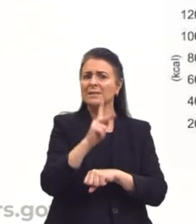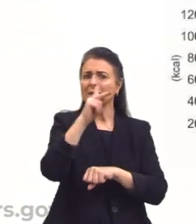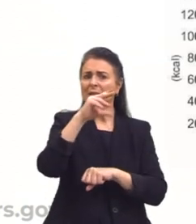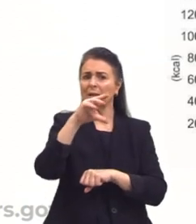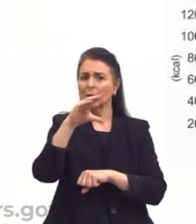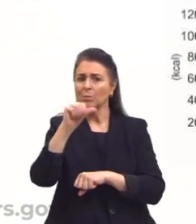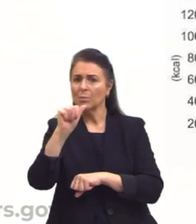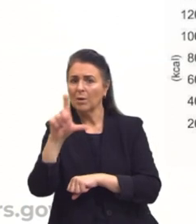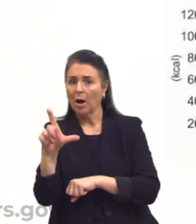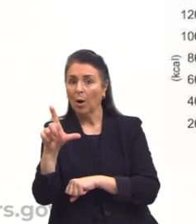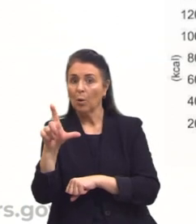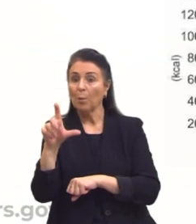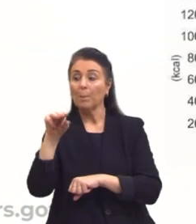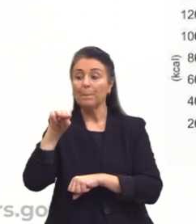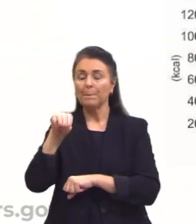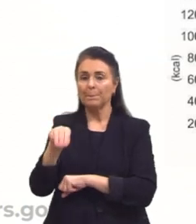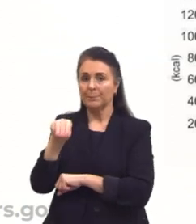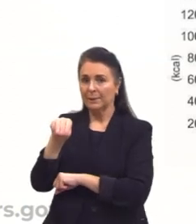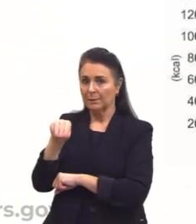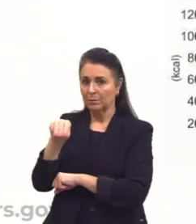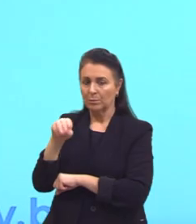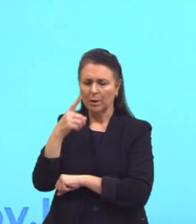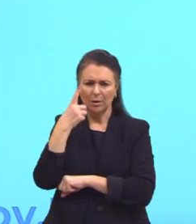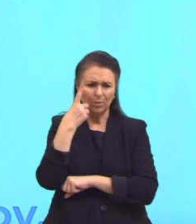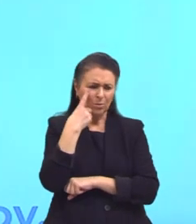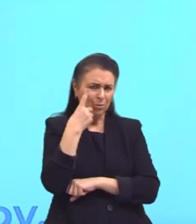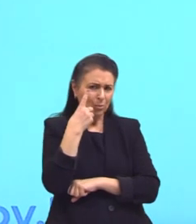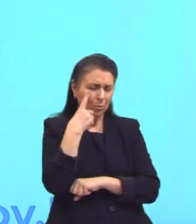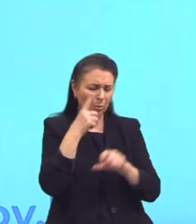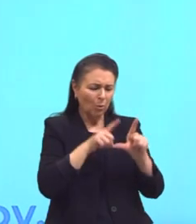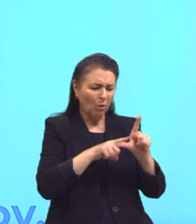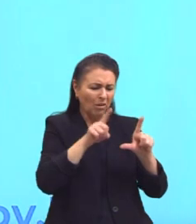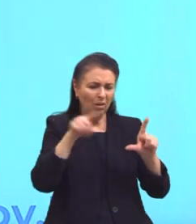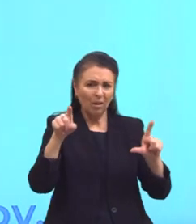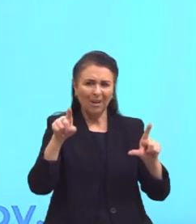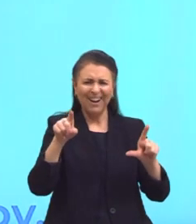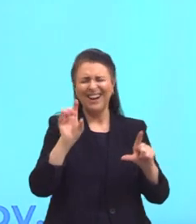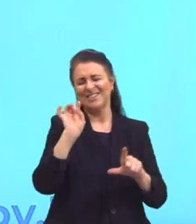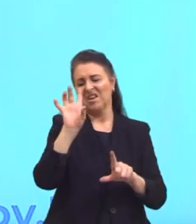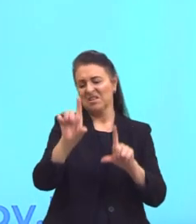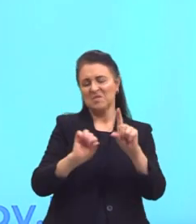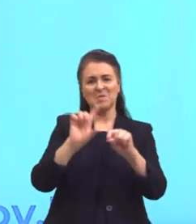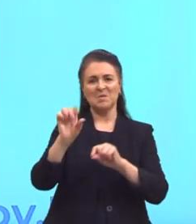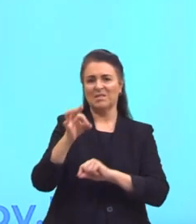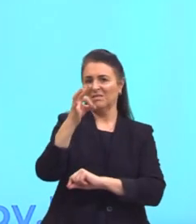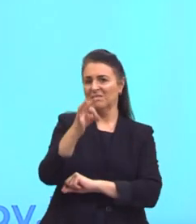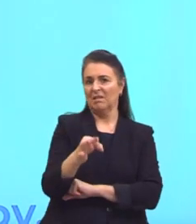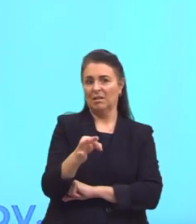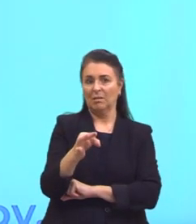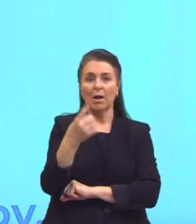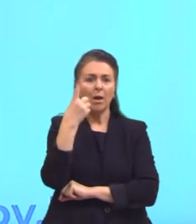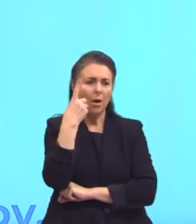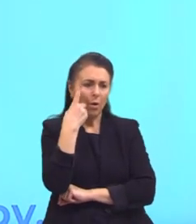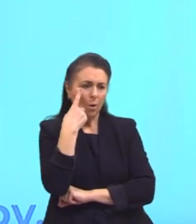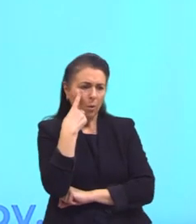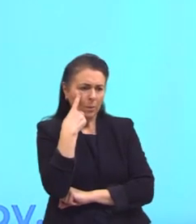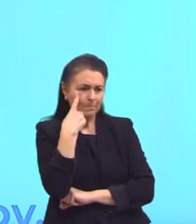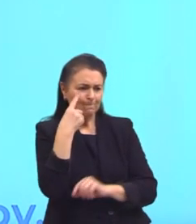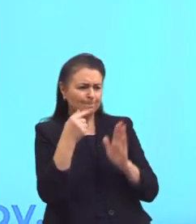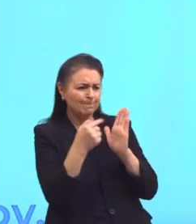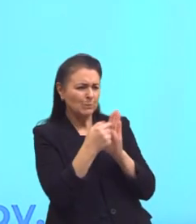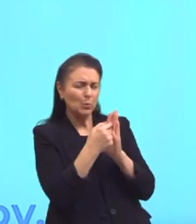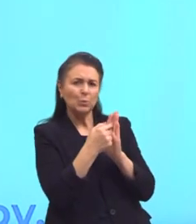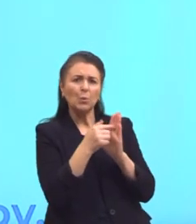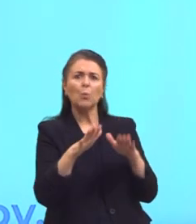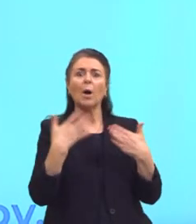Aí, olhando para o gráfico, vocês acham, assim, que é só marcar a alternativa correta? Eu vou olhar, por exemplo, o maior ponto aqui do meu